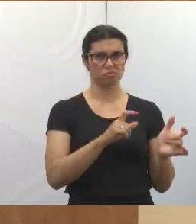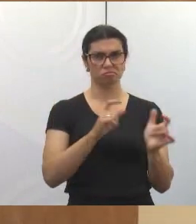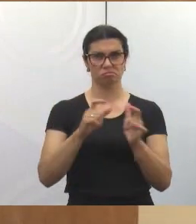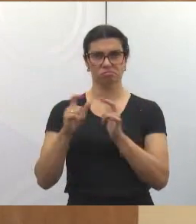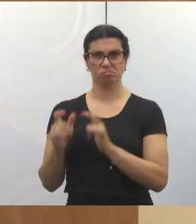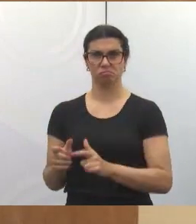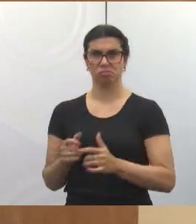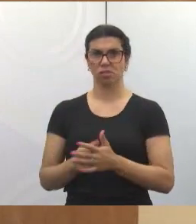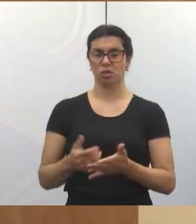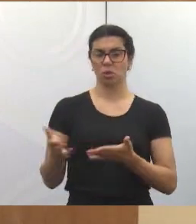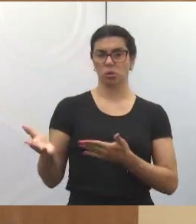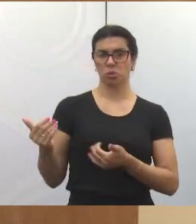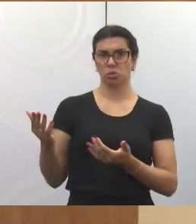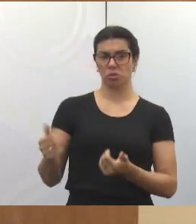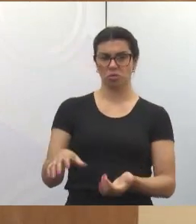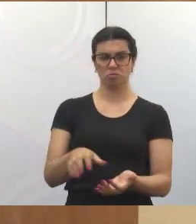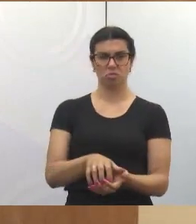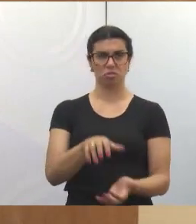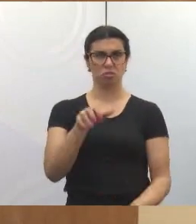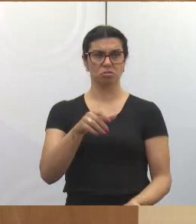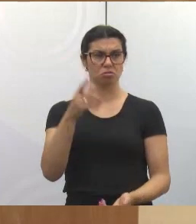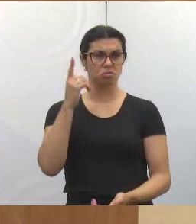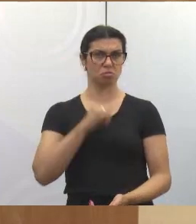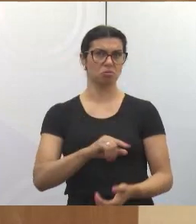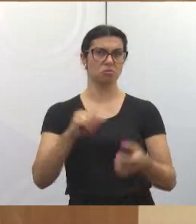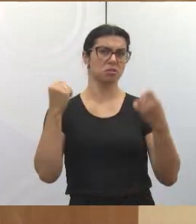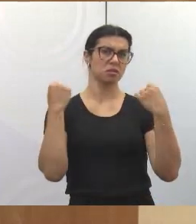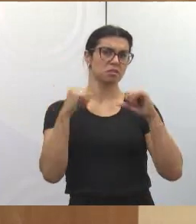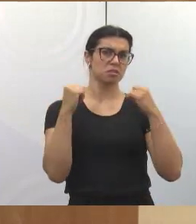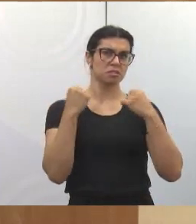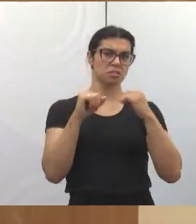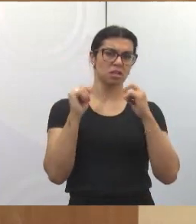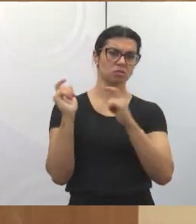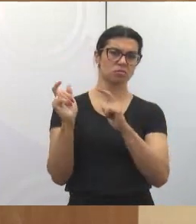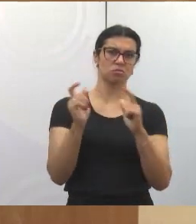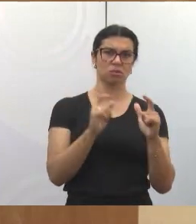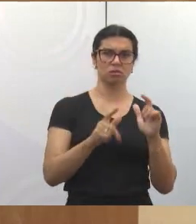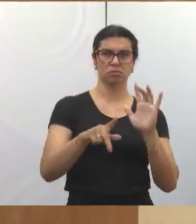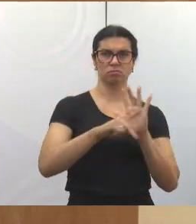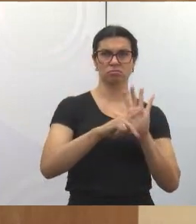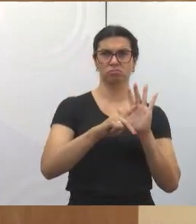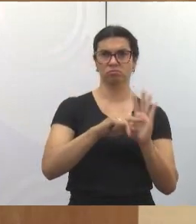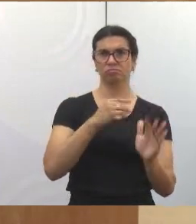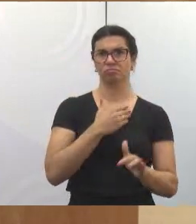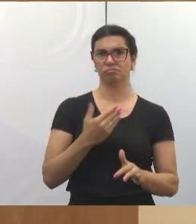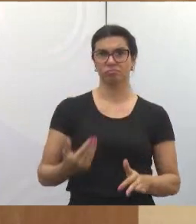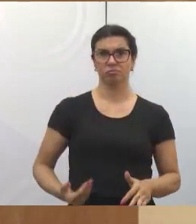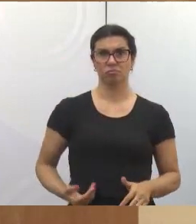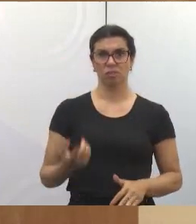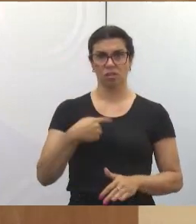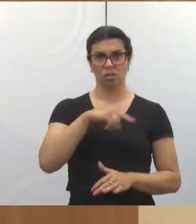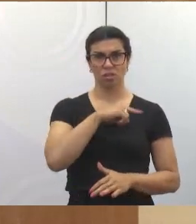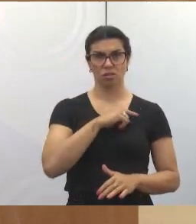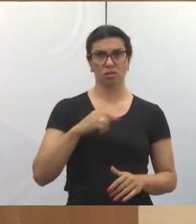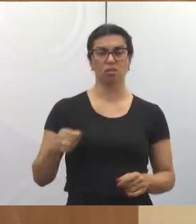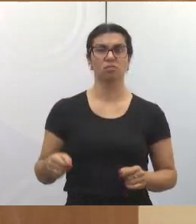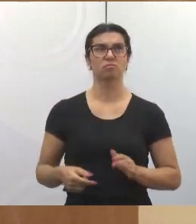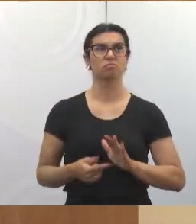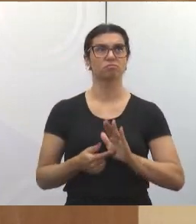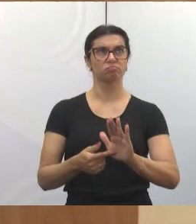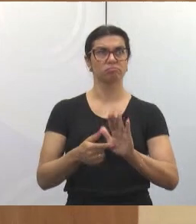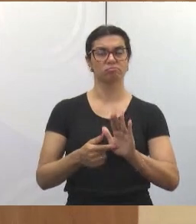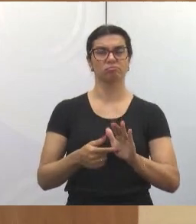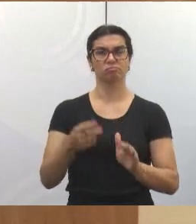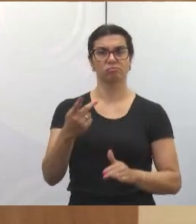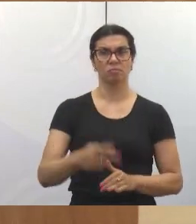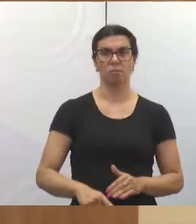adequado, deixar os nossos idosos sem hidroginástica. É uma vergonha. Dona Marlene, nós somos a voz da senhora aqui na Câmara